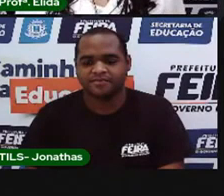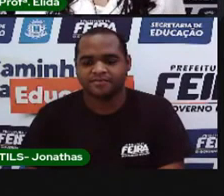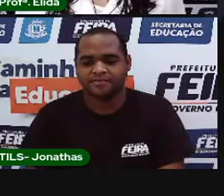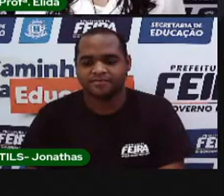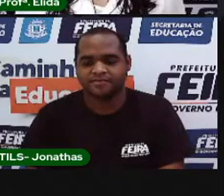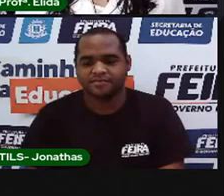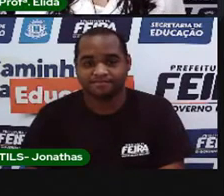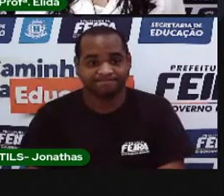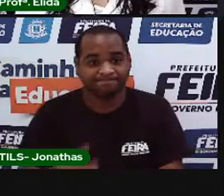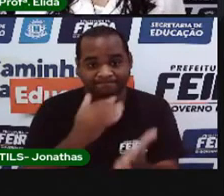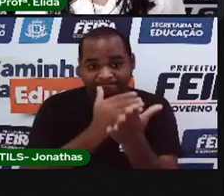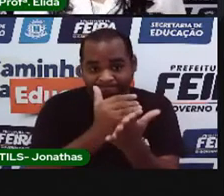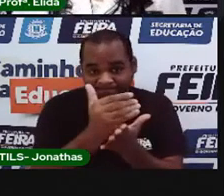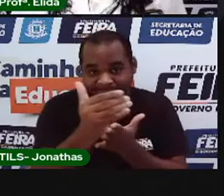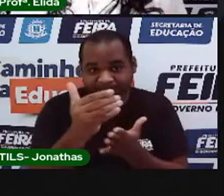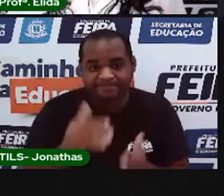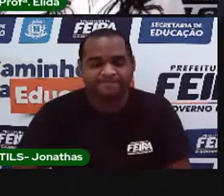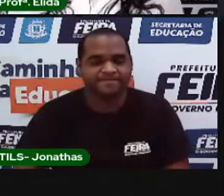Vamos começar.